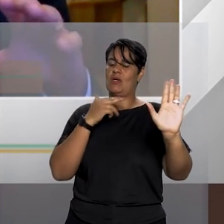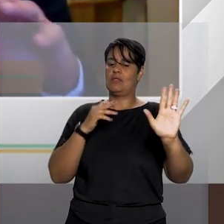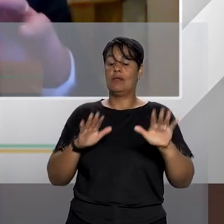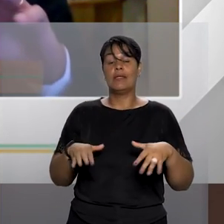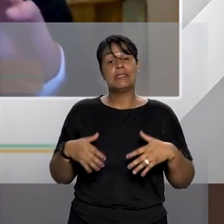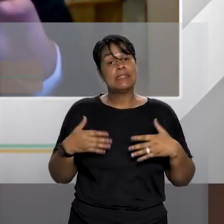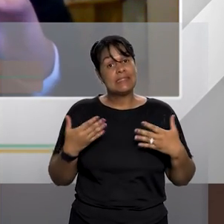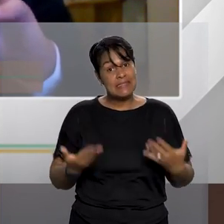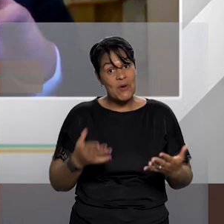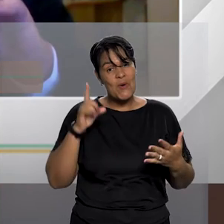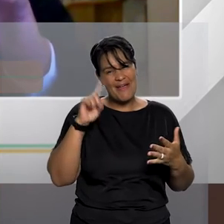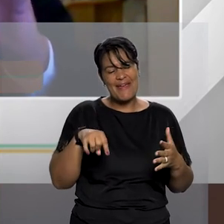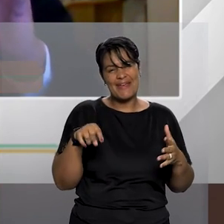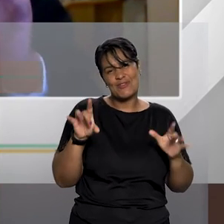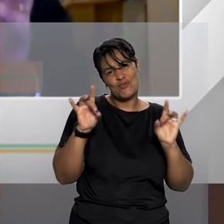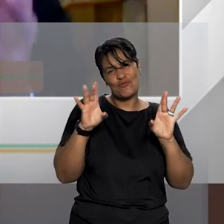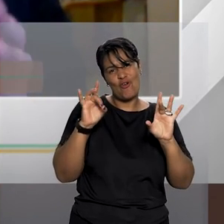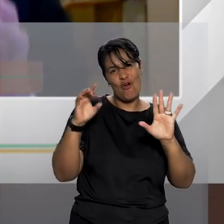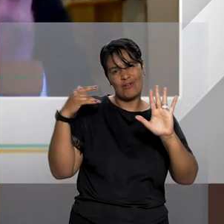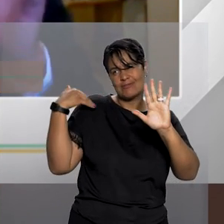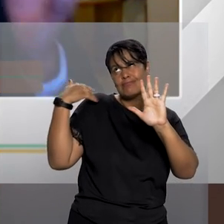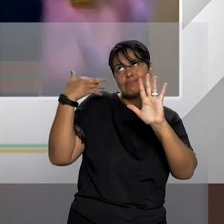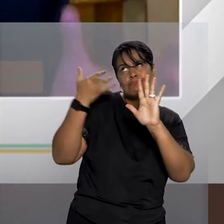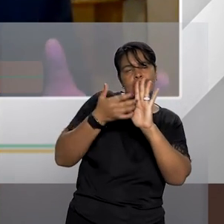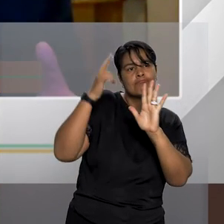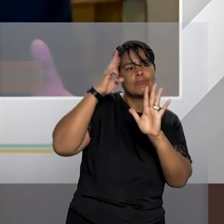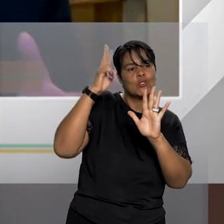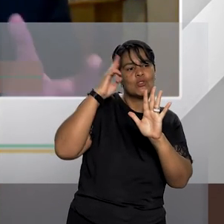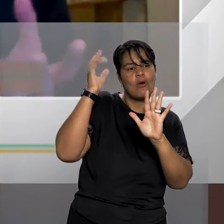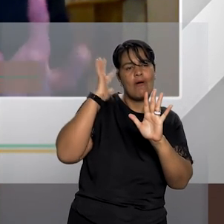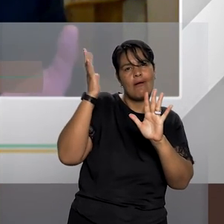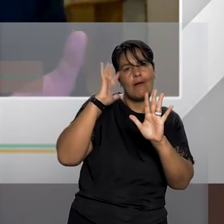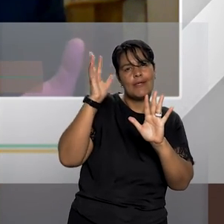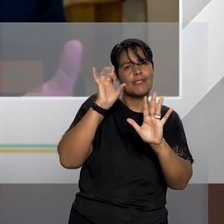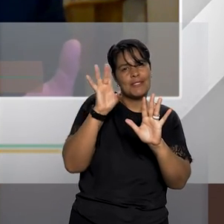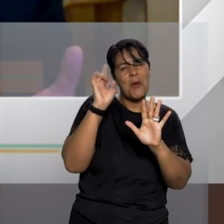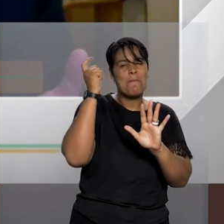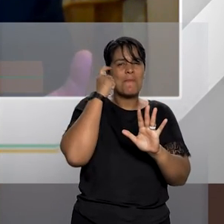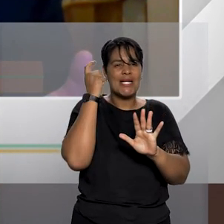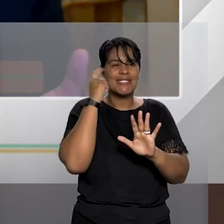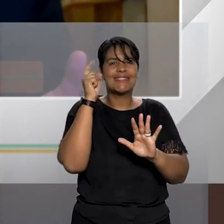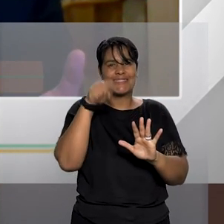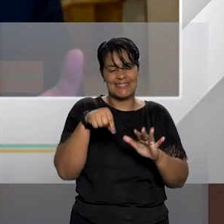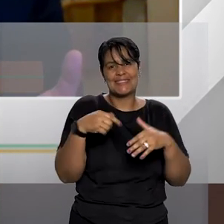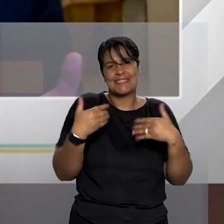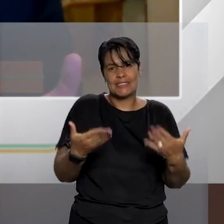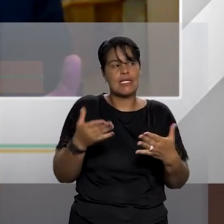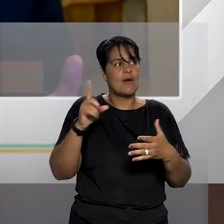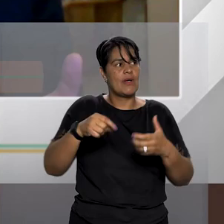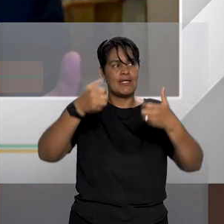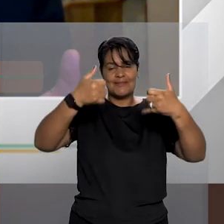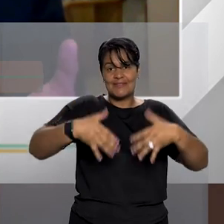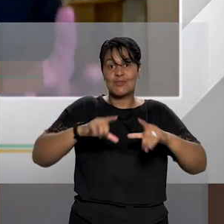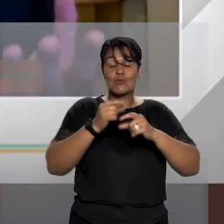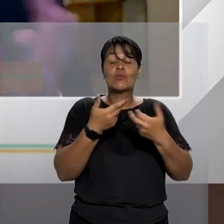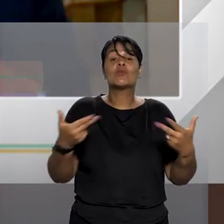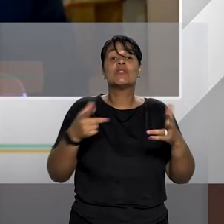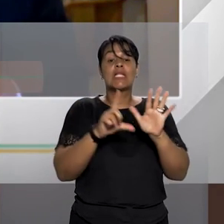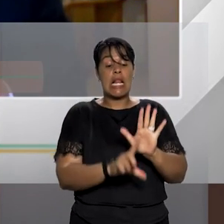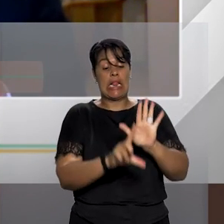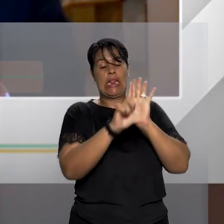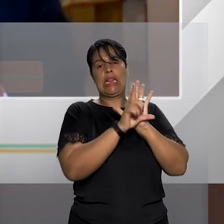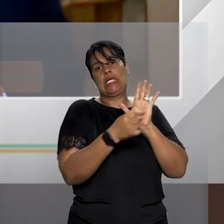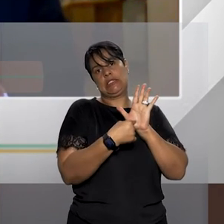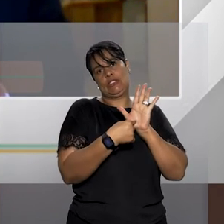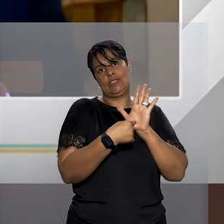todo um recorte de gênero e de classe expressamente indicados ali na legislação como a